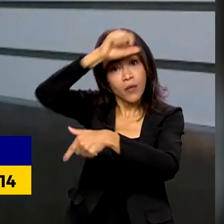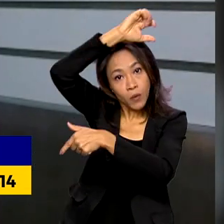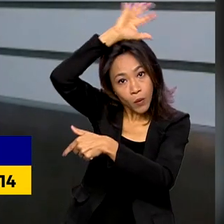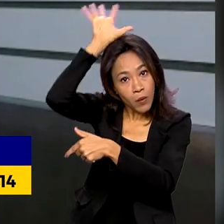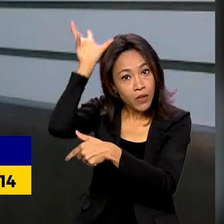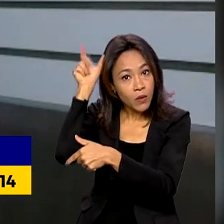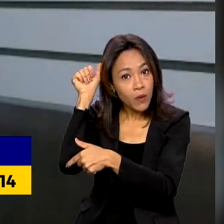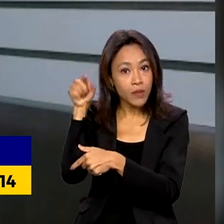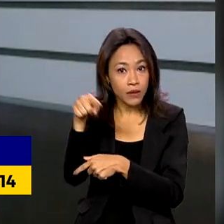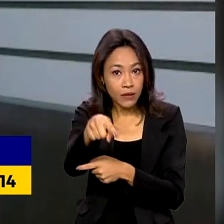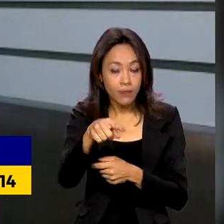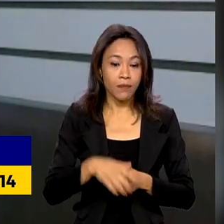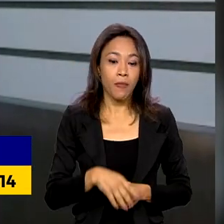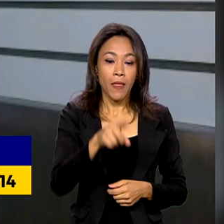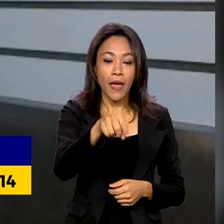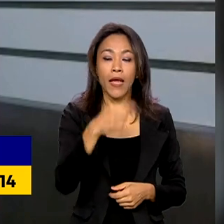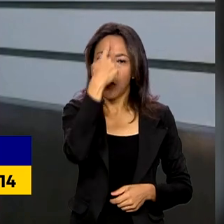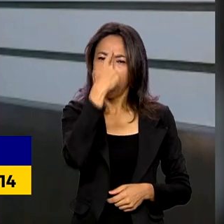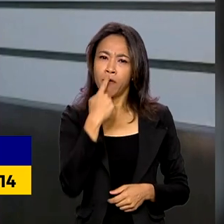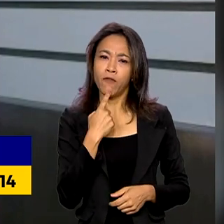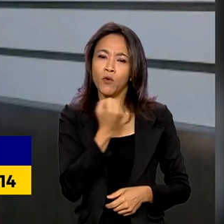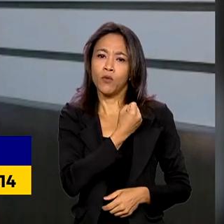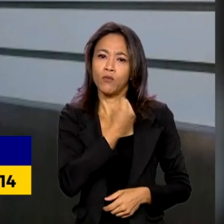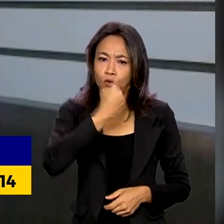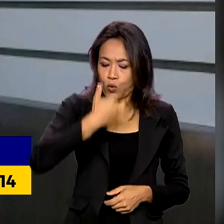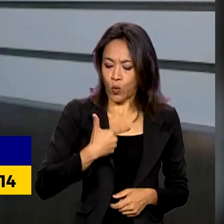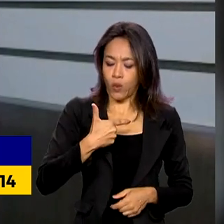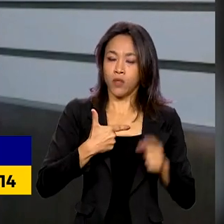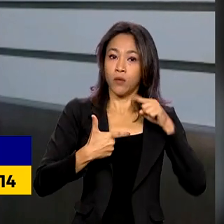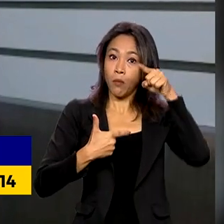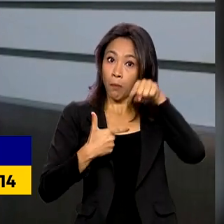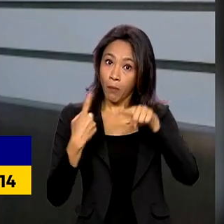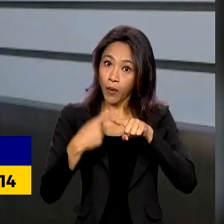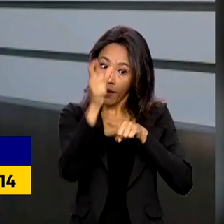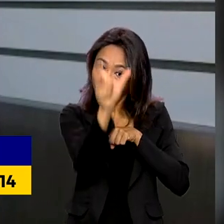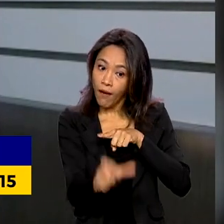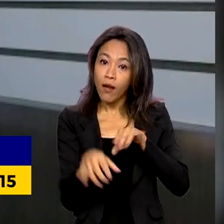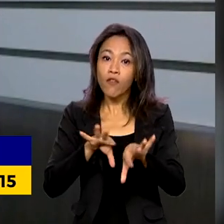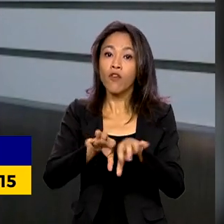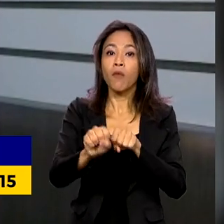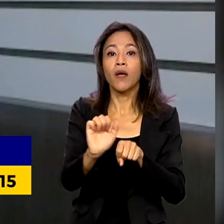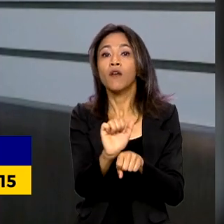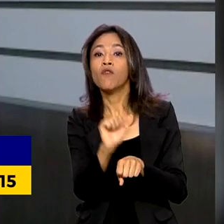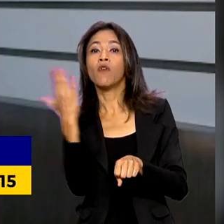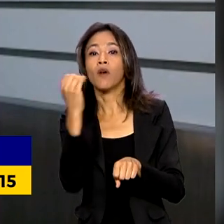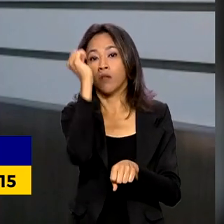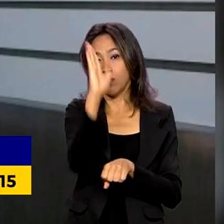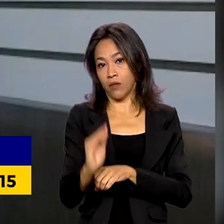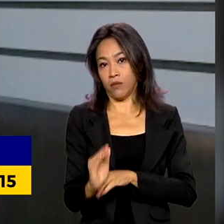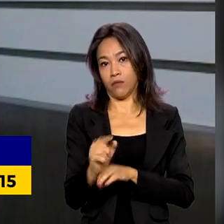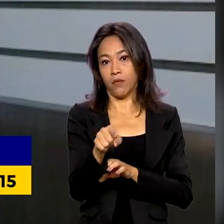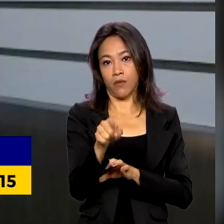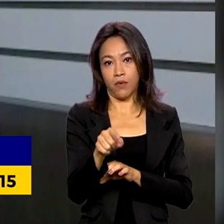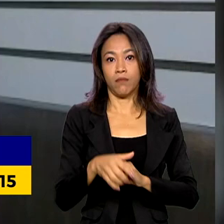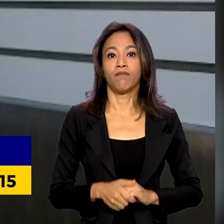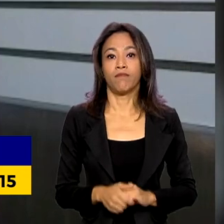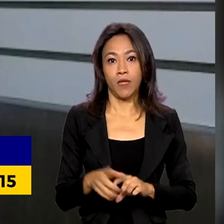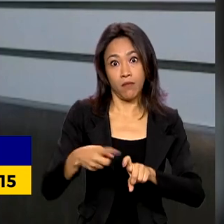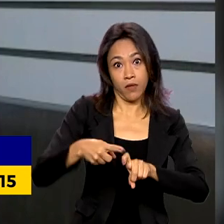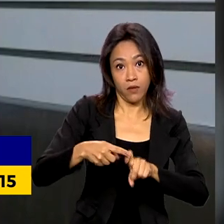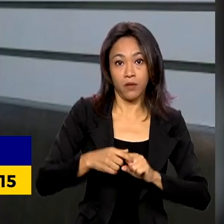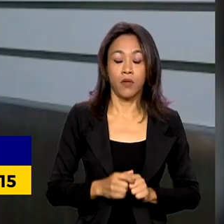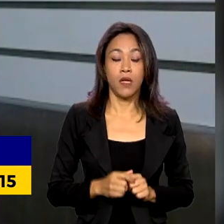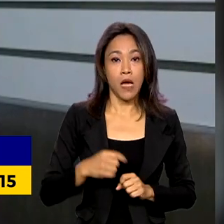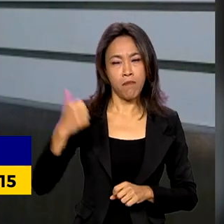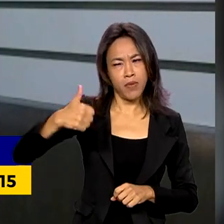entro como um perfil 2, porque eu sou brasileira formada no exterior, e aí eu passo pelo primeiro